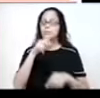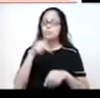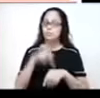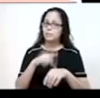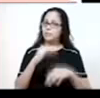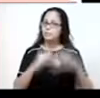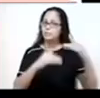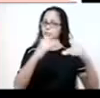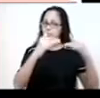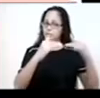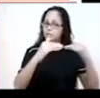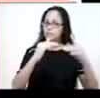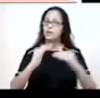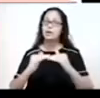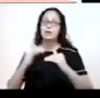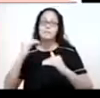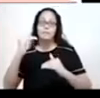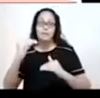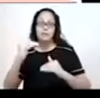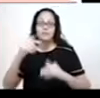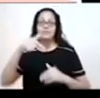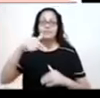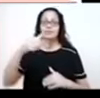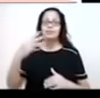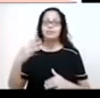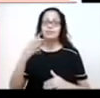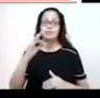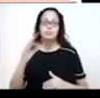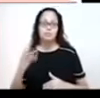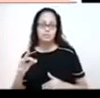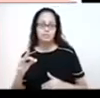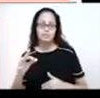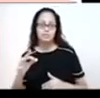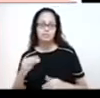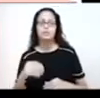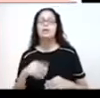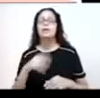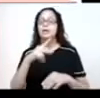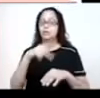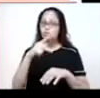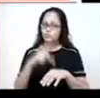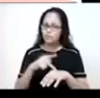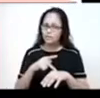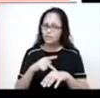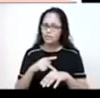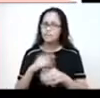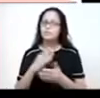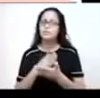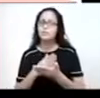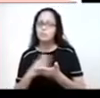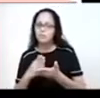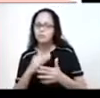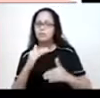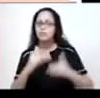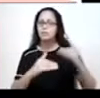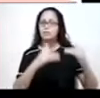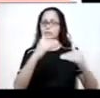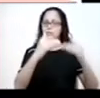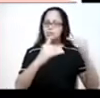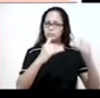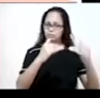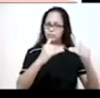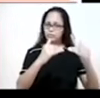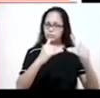há uma sobrevida maior, de 73%. E nos países em desenvolvimento, que são os países subdesenvolvidos ou